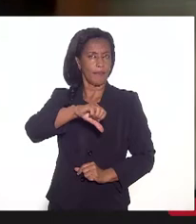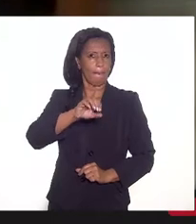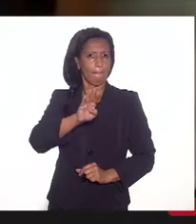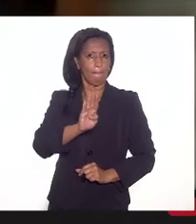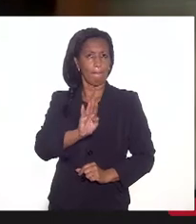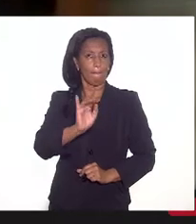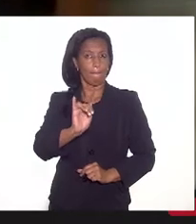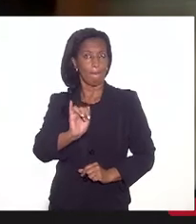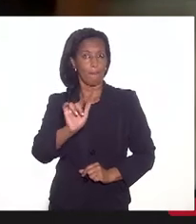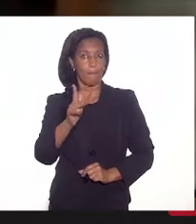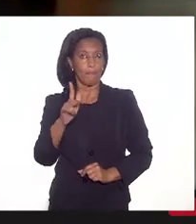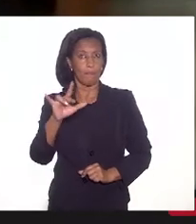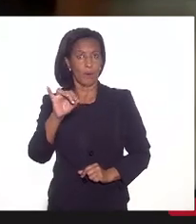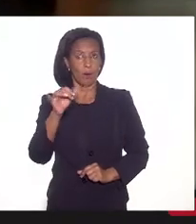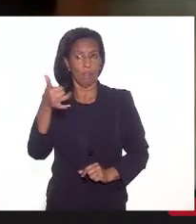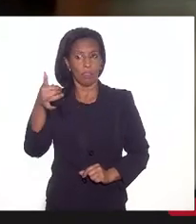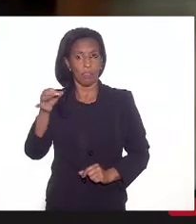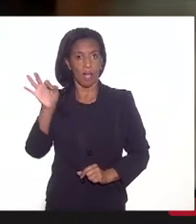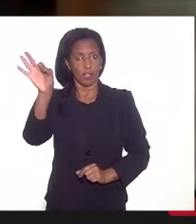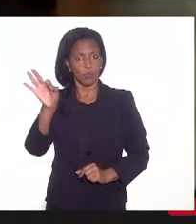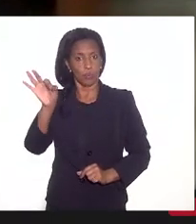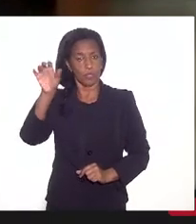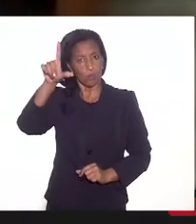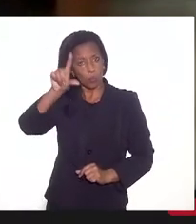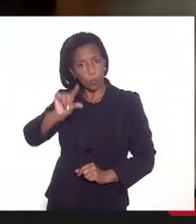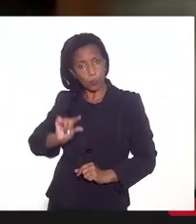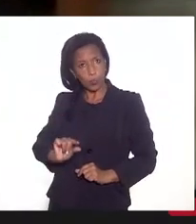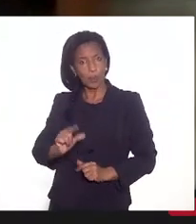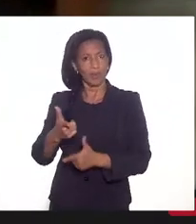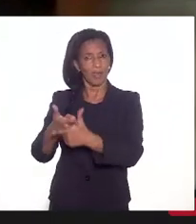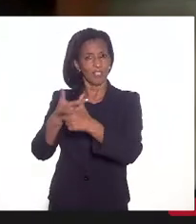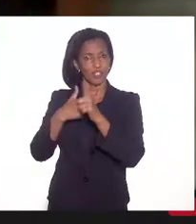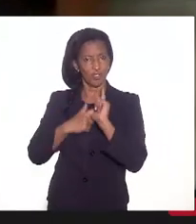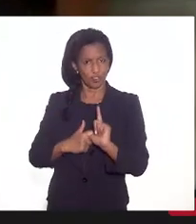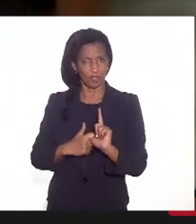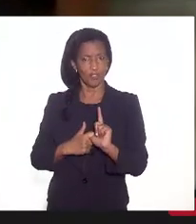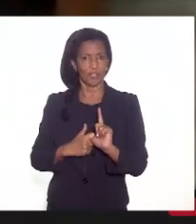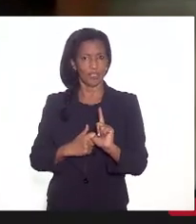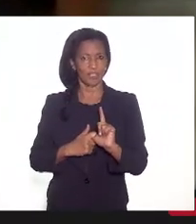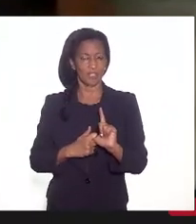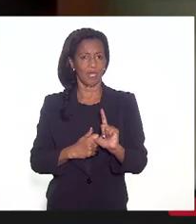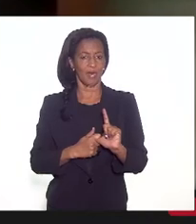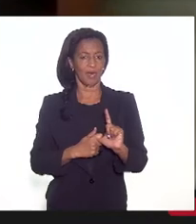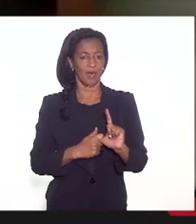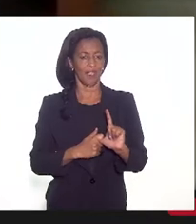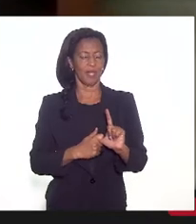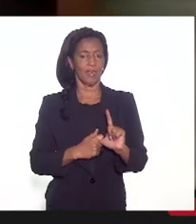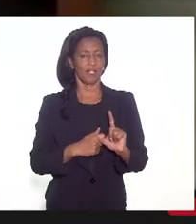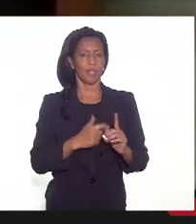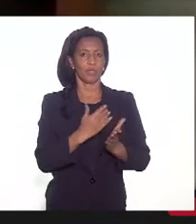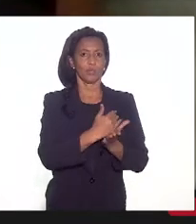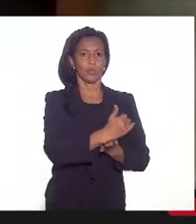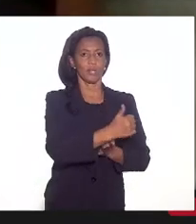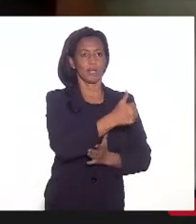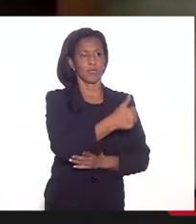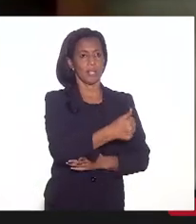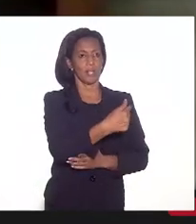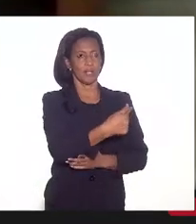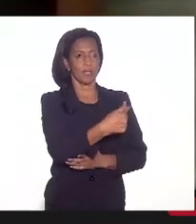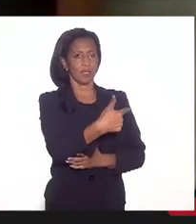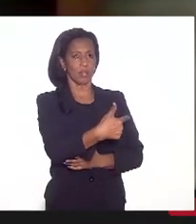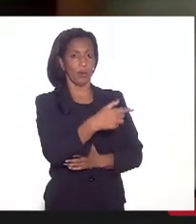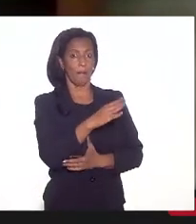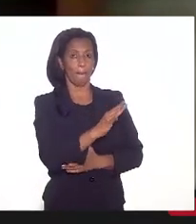10% do total dessa dívida, consolidando uma dívida de R 172 bilhões. Todo mês ela tem